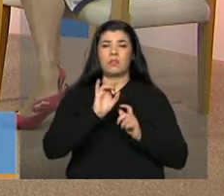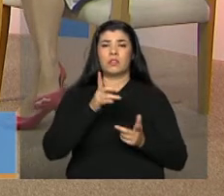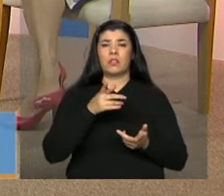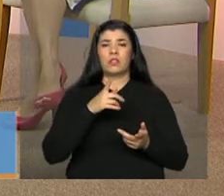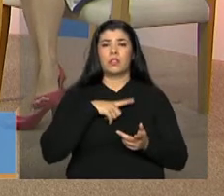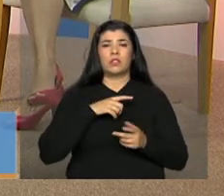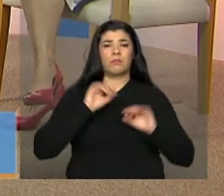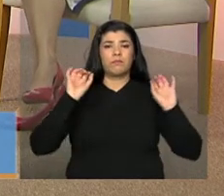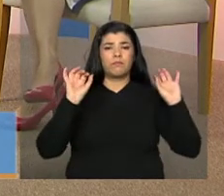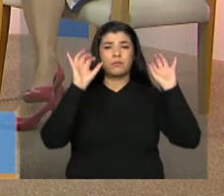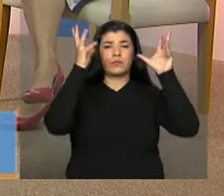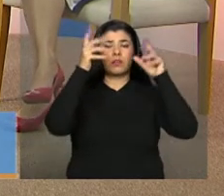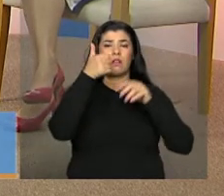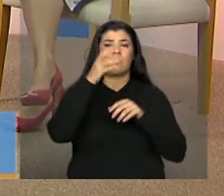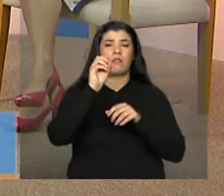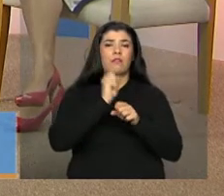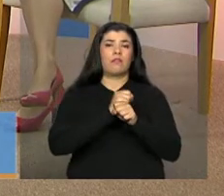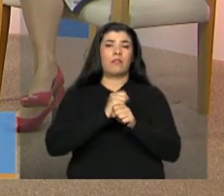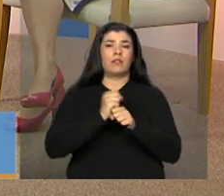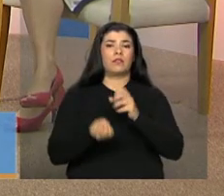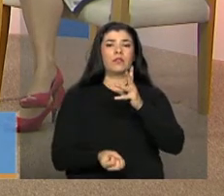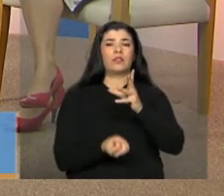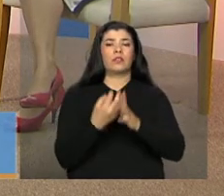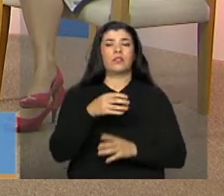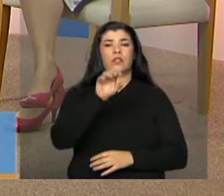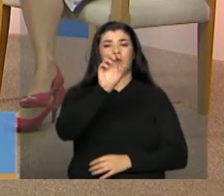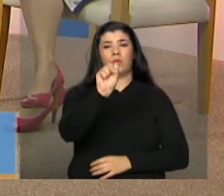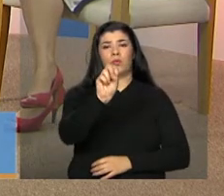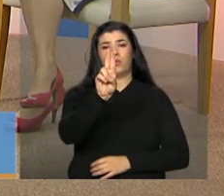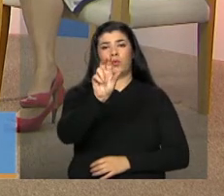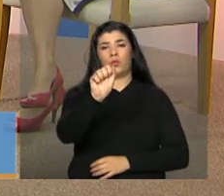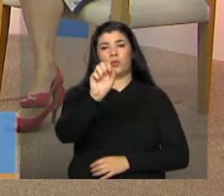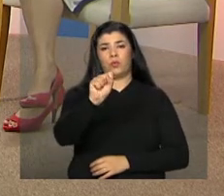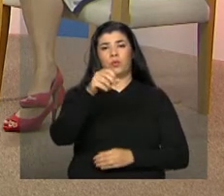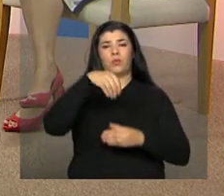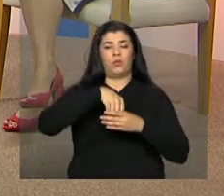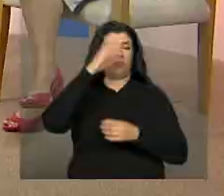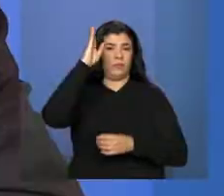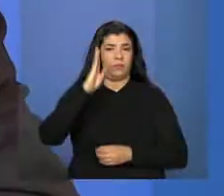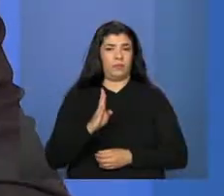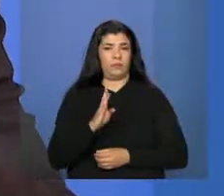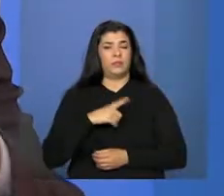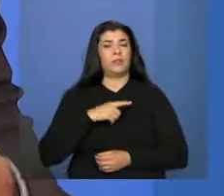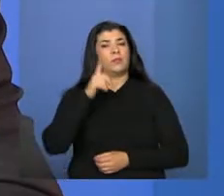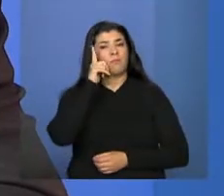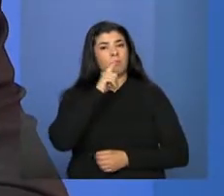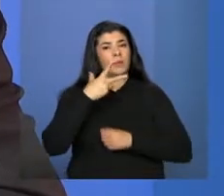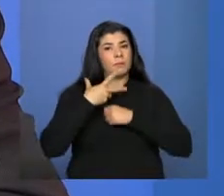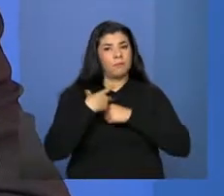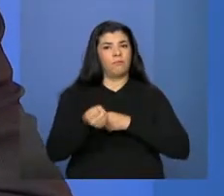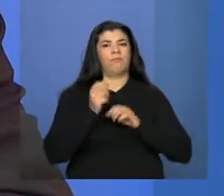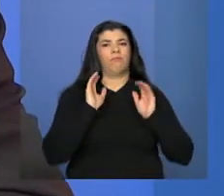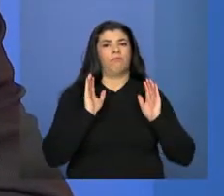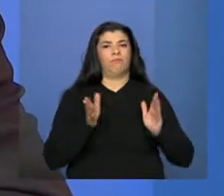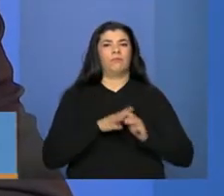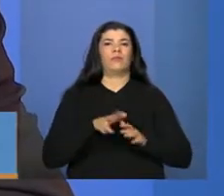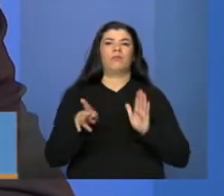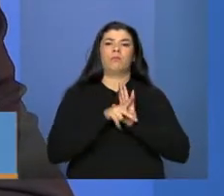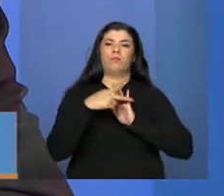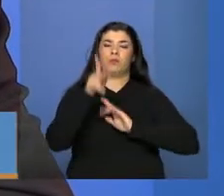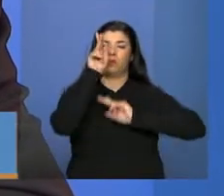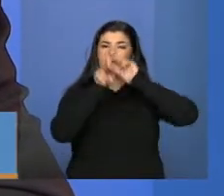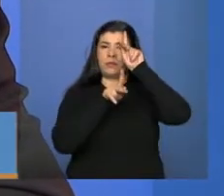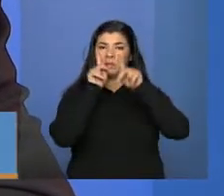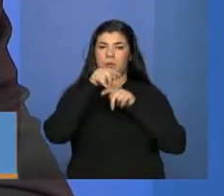anos de implantação do SUS no Brasil. Então, essa é uma conquista civilizatória, né, civilizatória para o povo brasileiro.